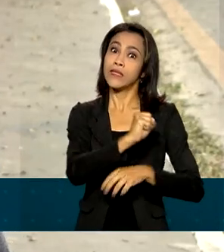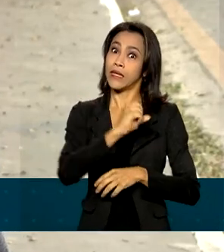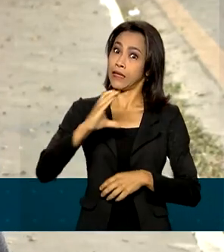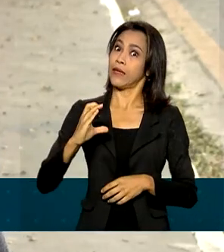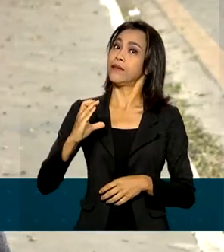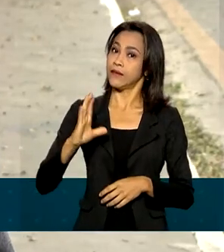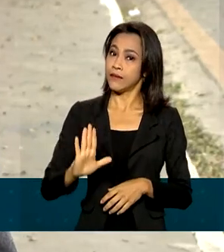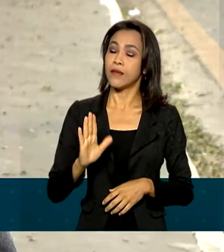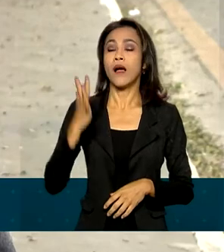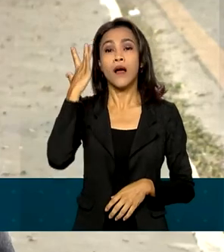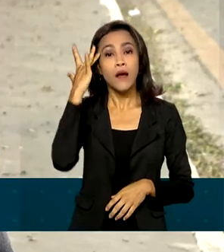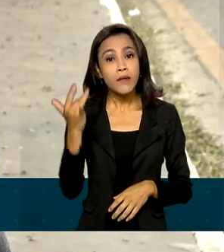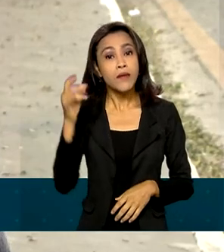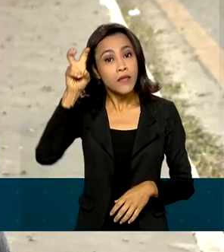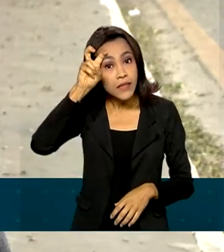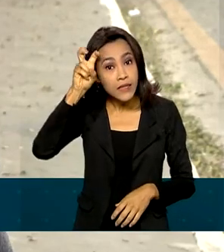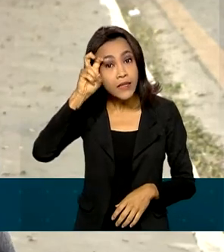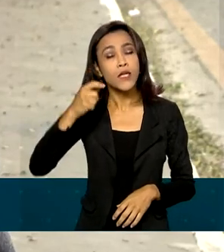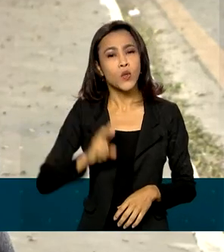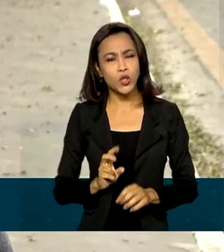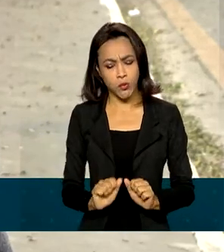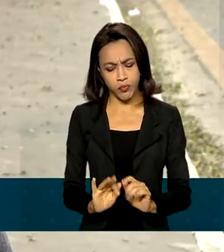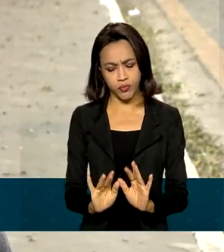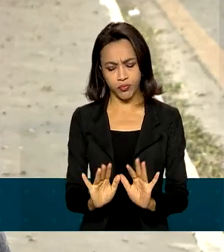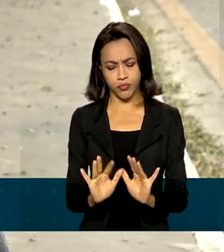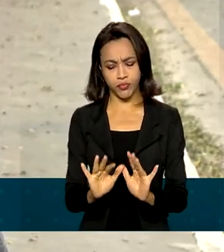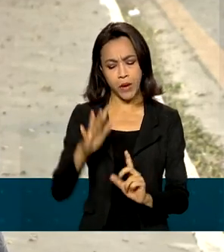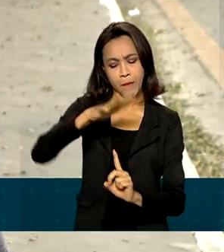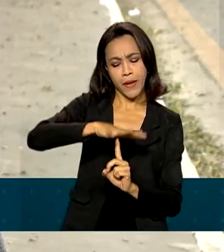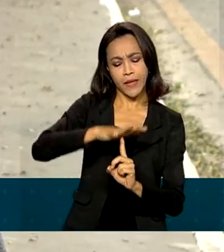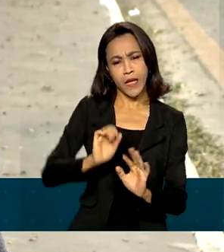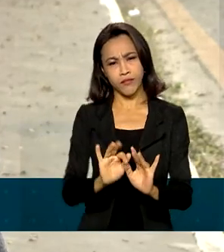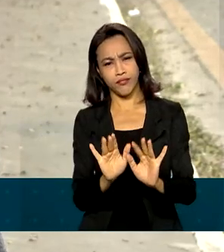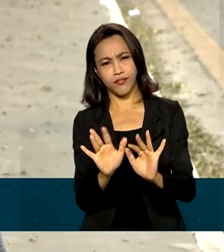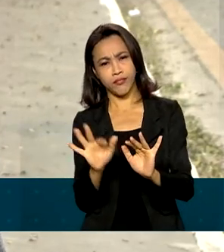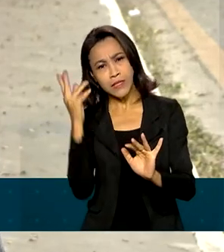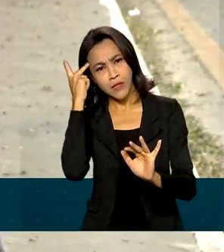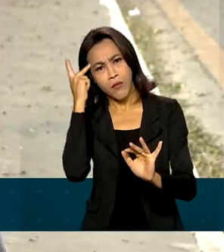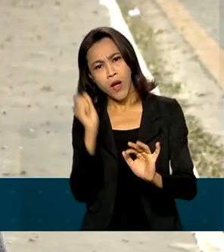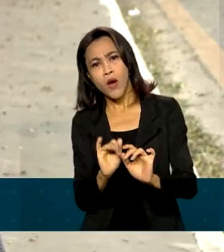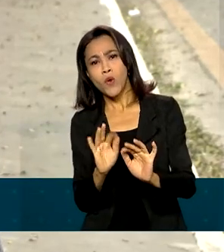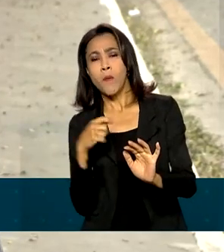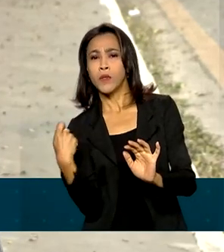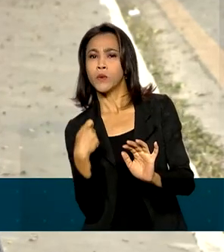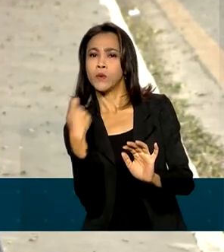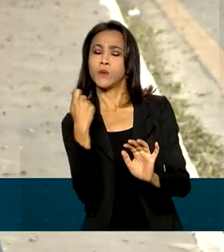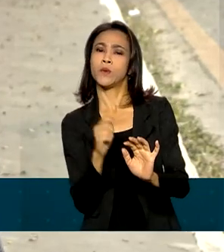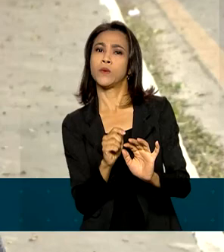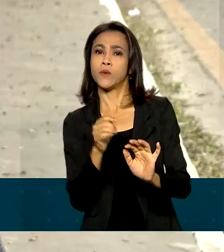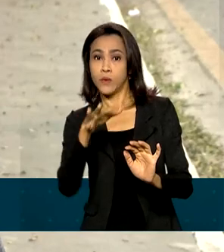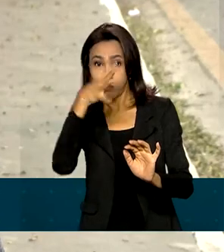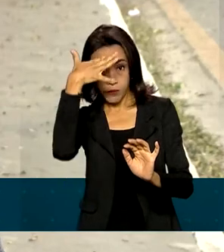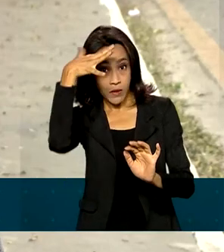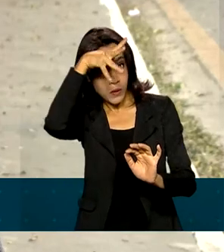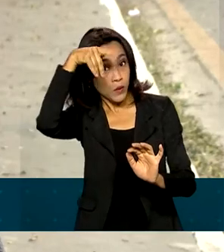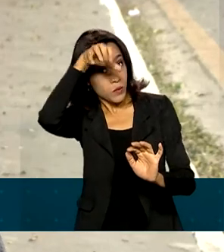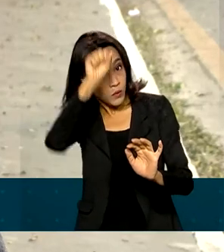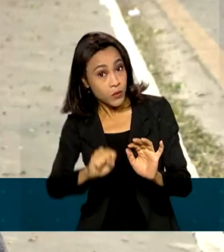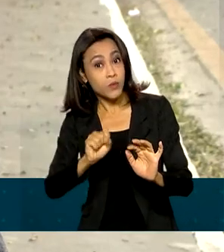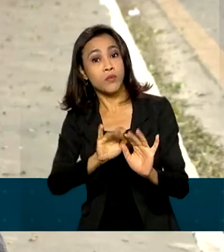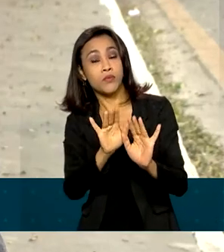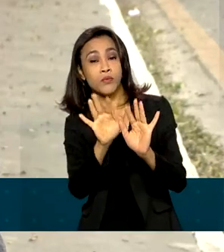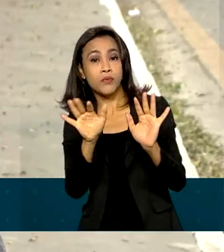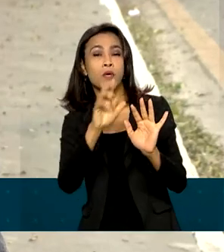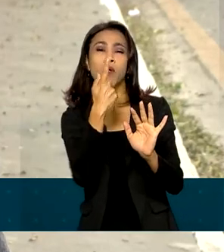Amanhã, quinta-feira, a frente fria avança pelo Paraná, São Paulo, Mato Grosso do Sul e atinge Mato Grosso, Rondônia,